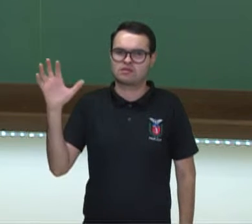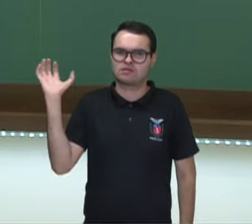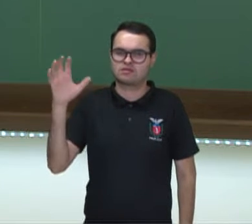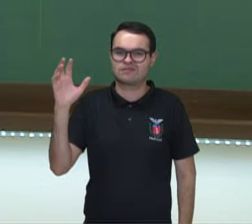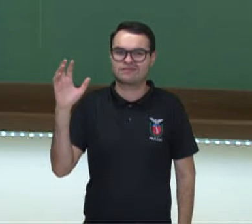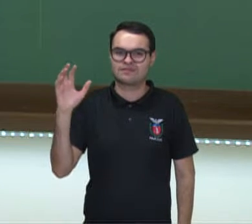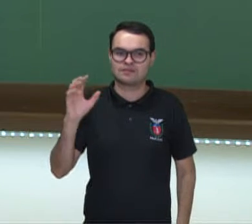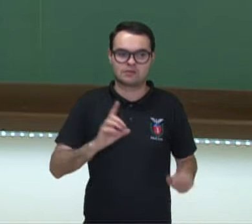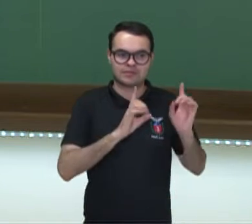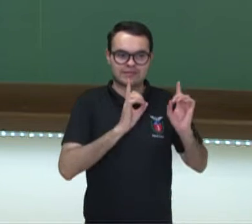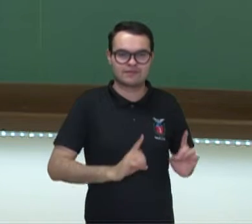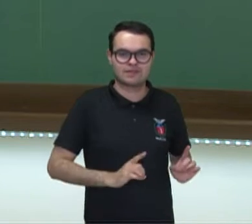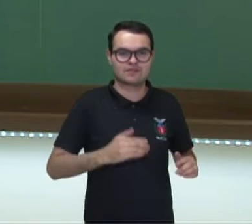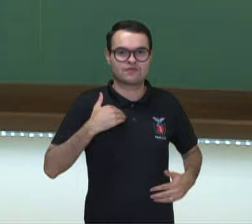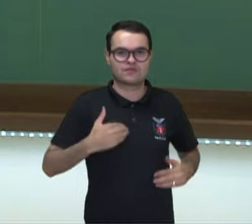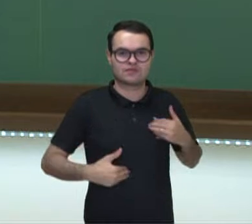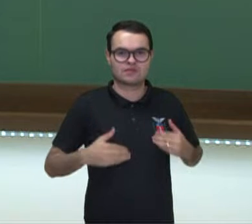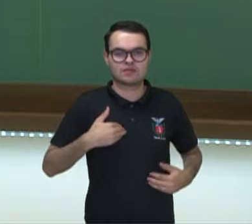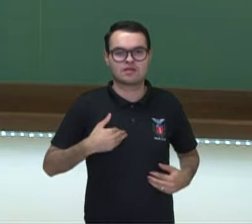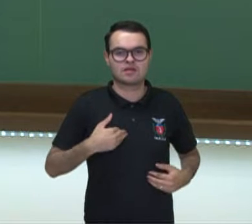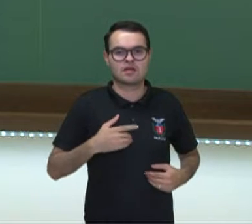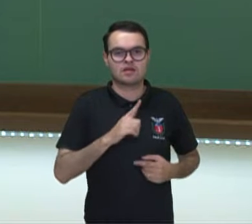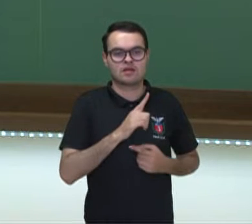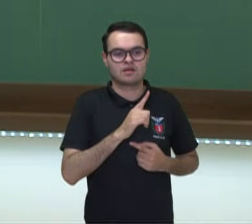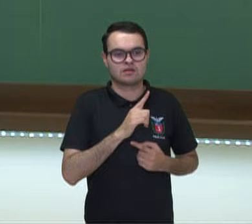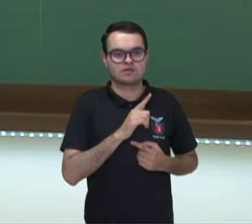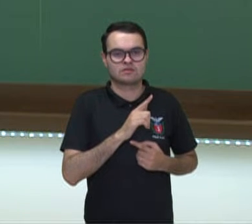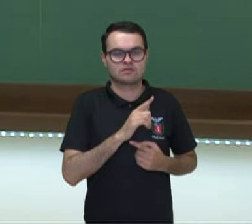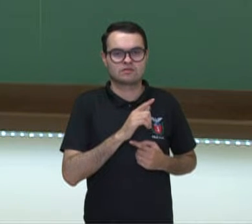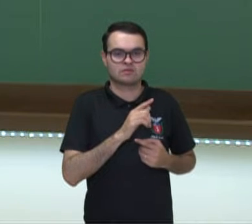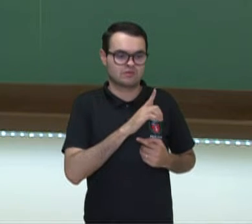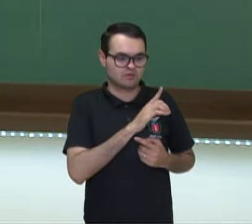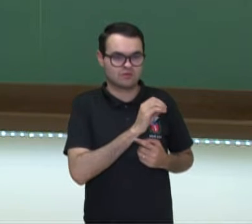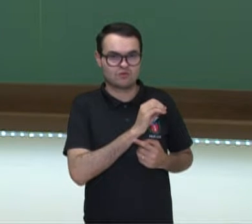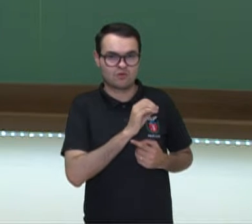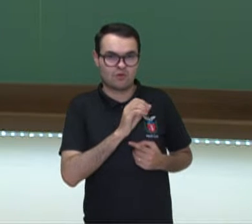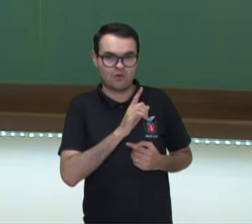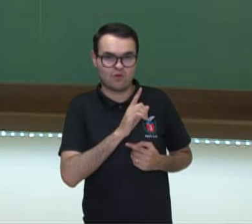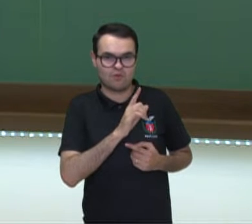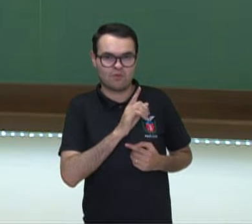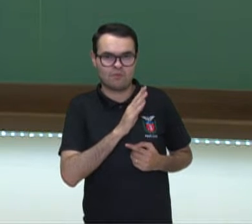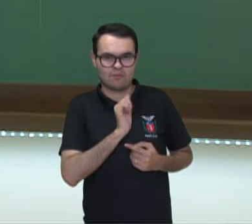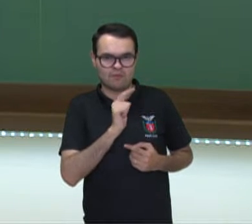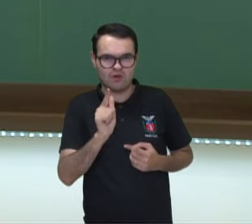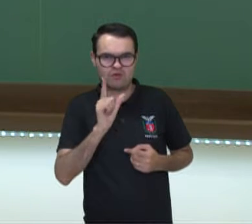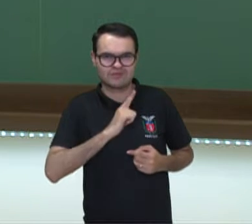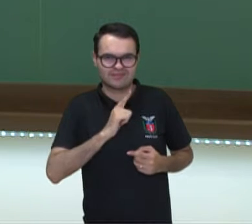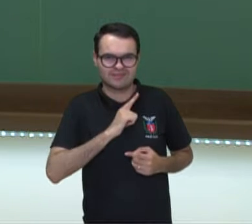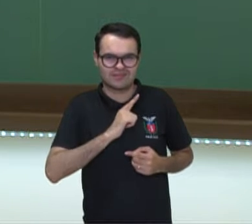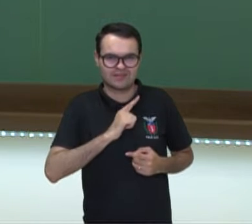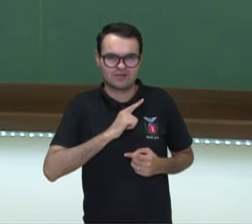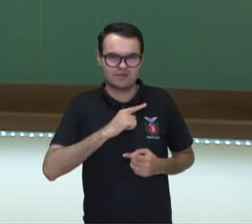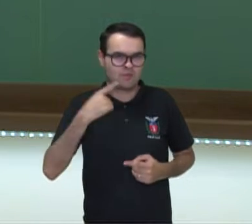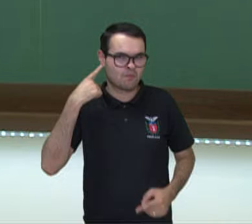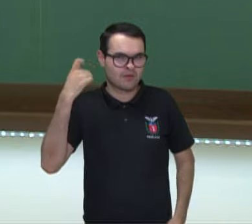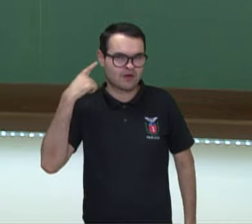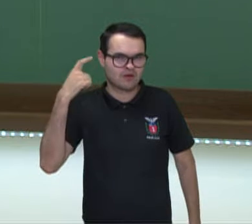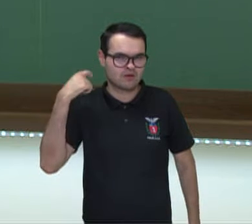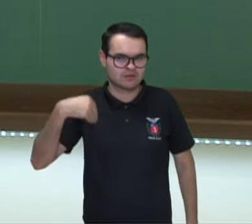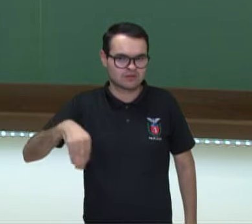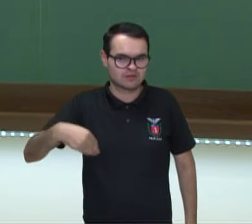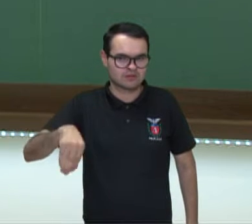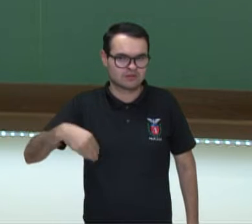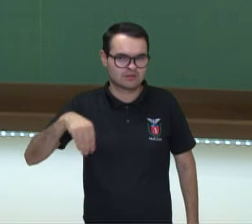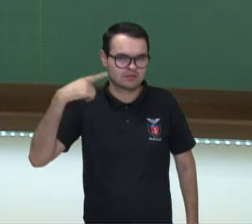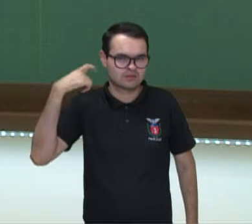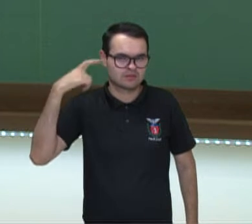deficiente físico, que se chama golbol, que ele tem o guiso, mas é uma diferenciação do